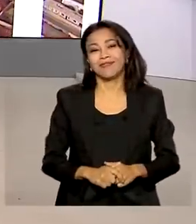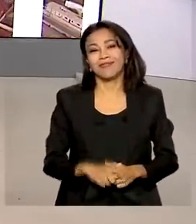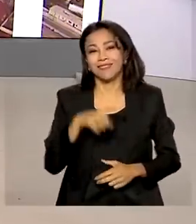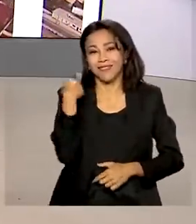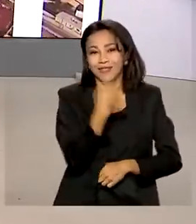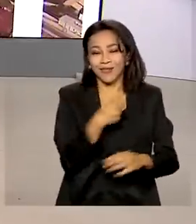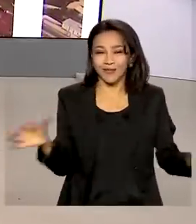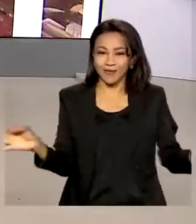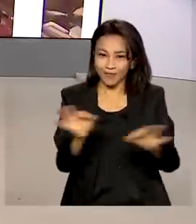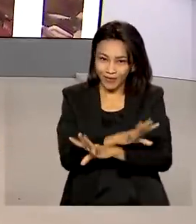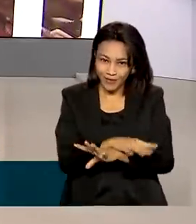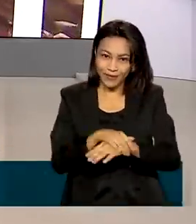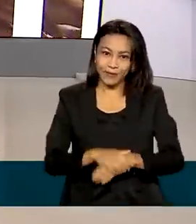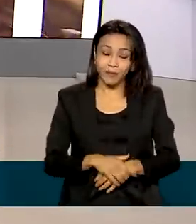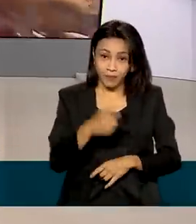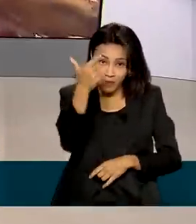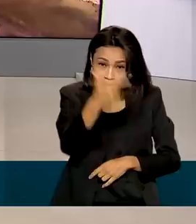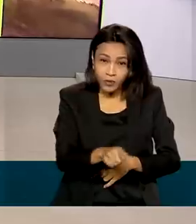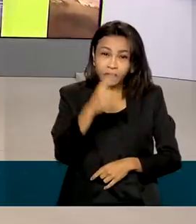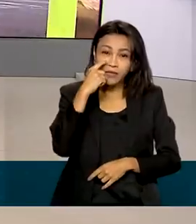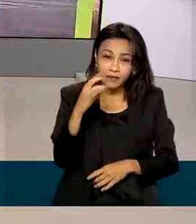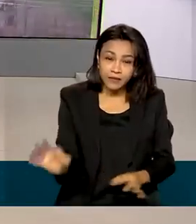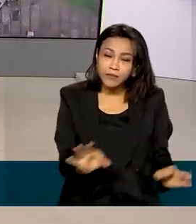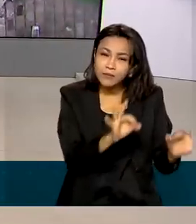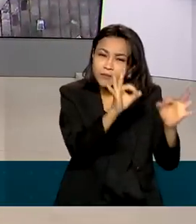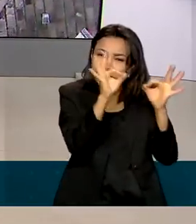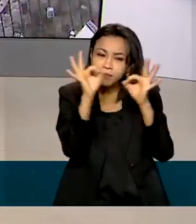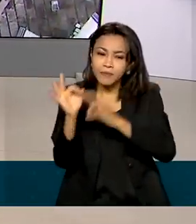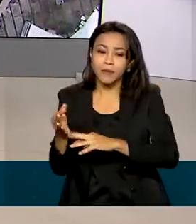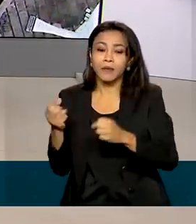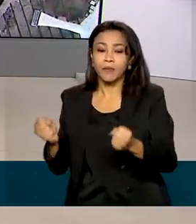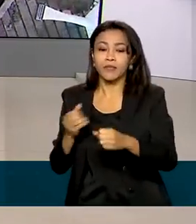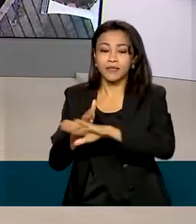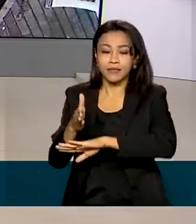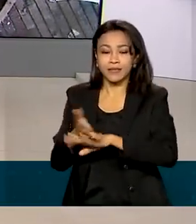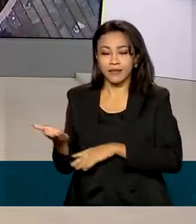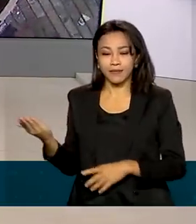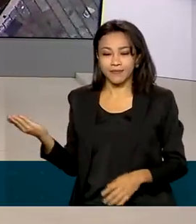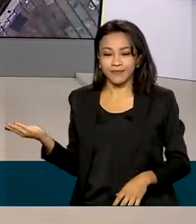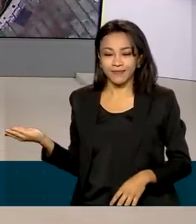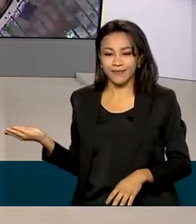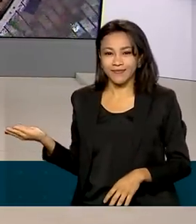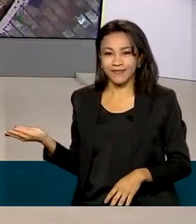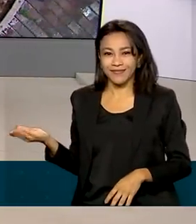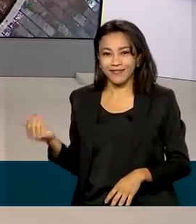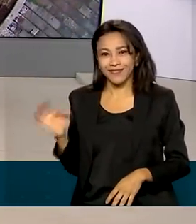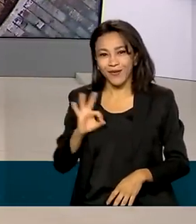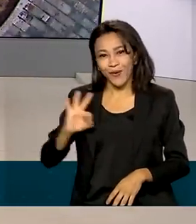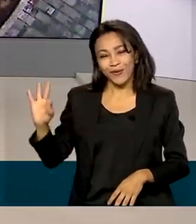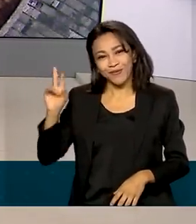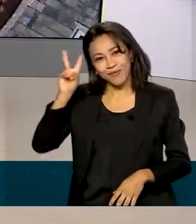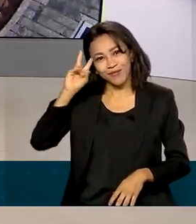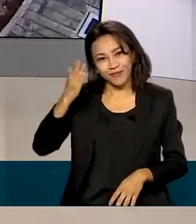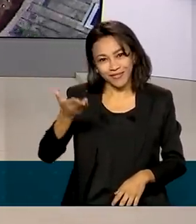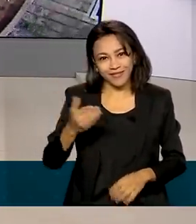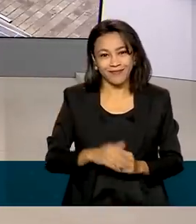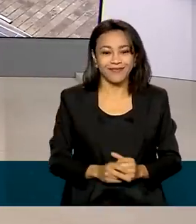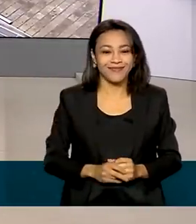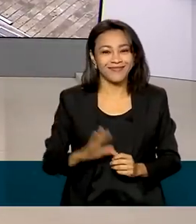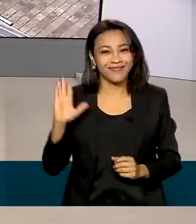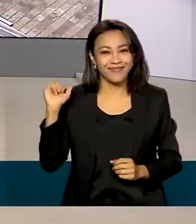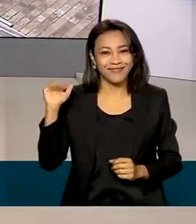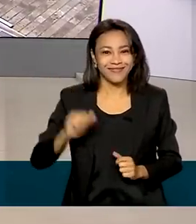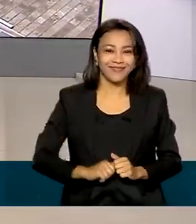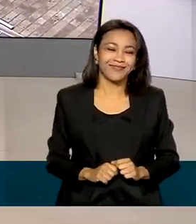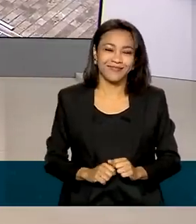a gente fica por aqui. Para rever as reportagens, acesse as redes sociais da TV Brasil. Uma ótima segunda-feira para você. Tchau!